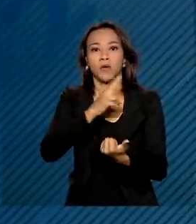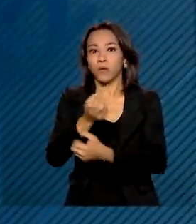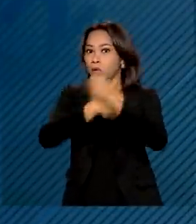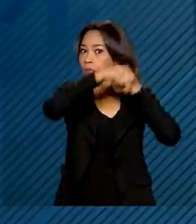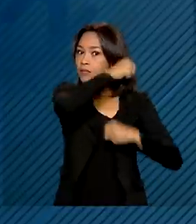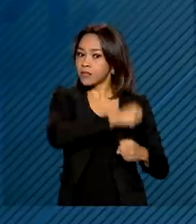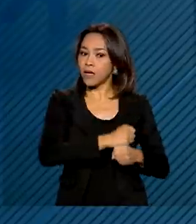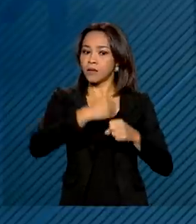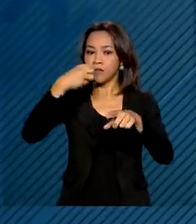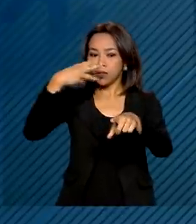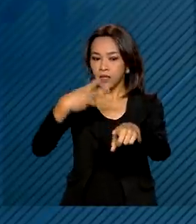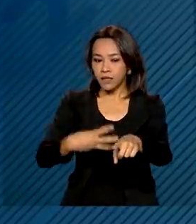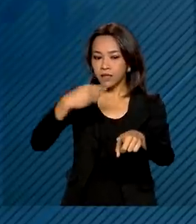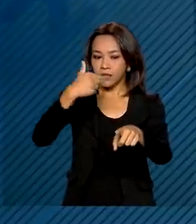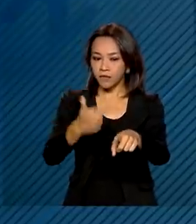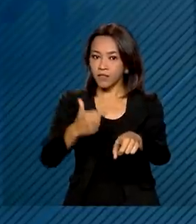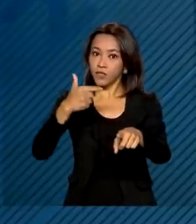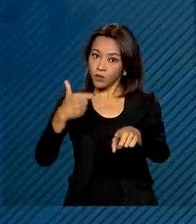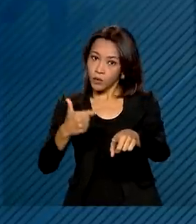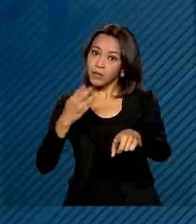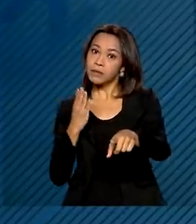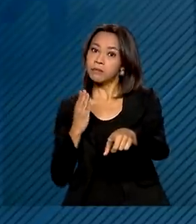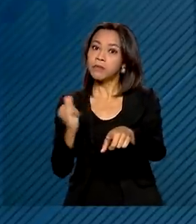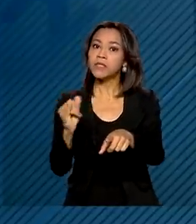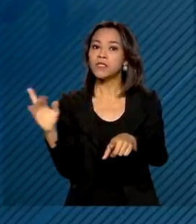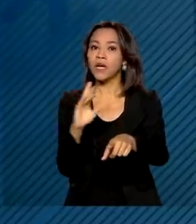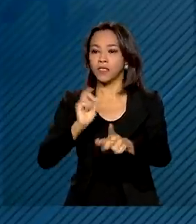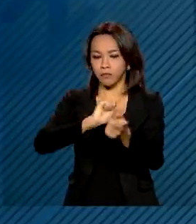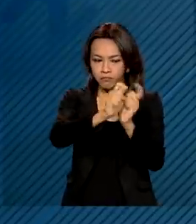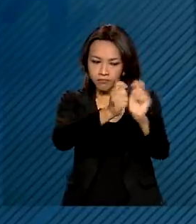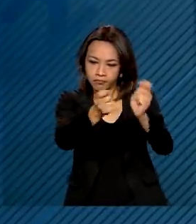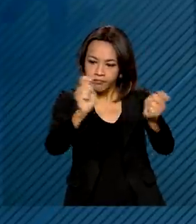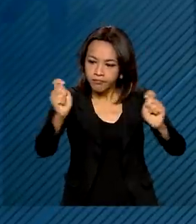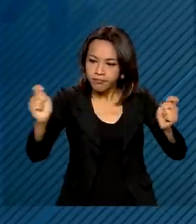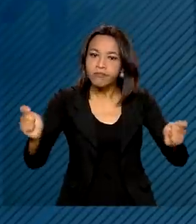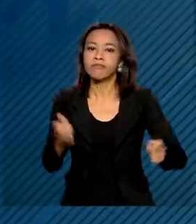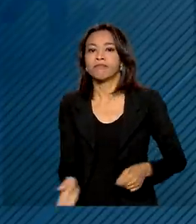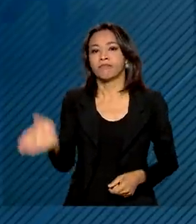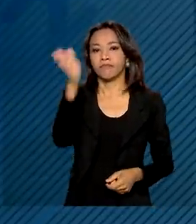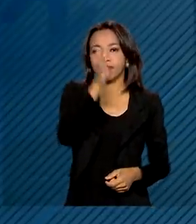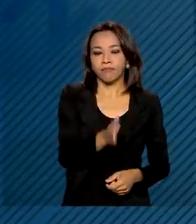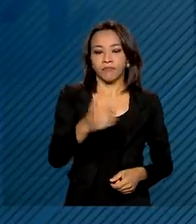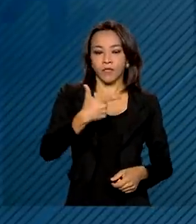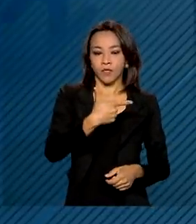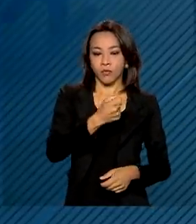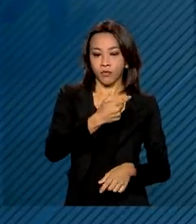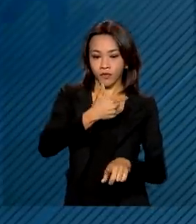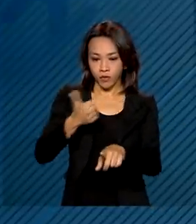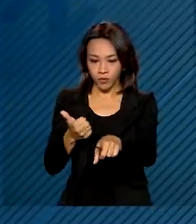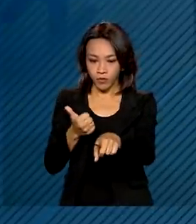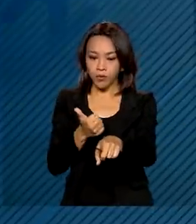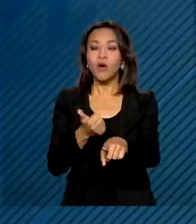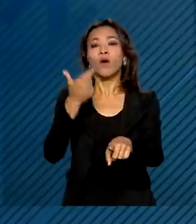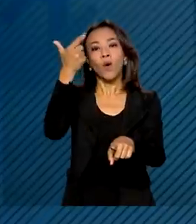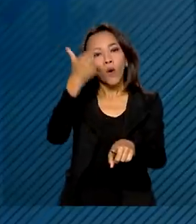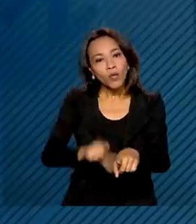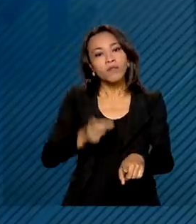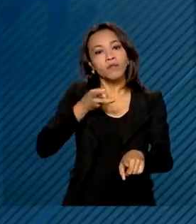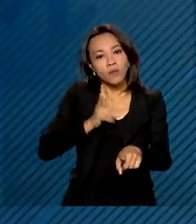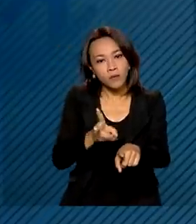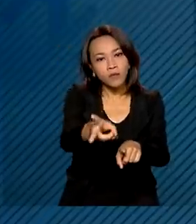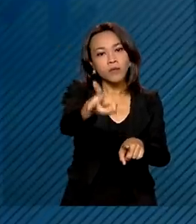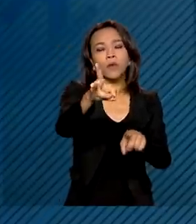quase 322 bilhões de reais em pagamentos. Em 2021, o benefício foi renovado,